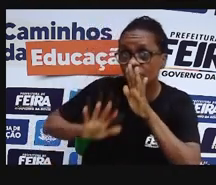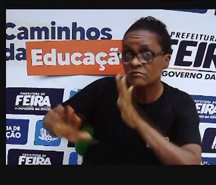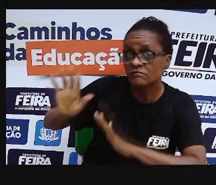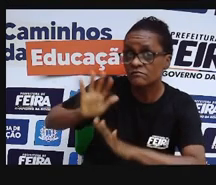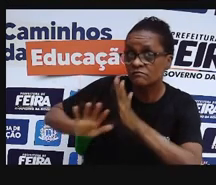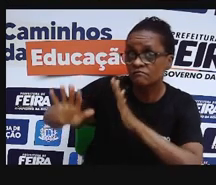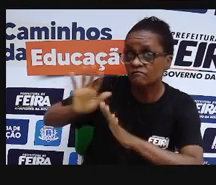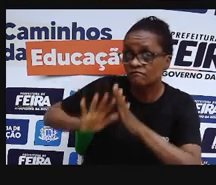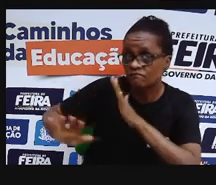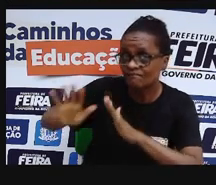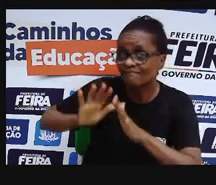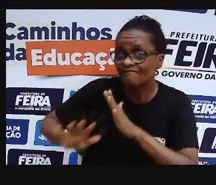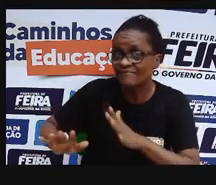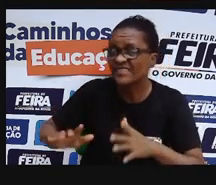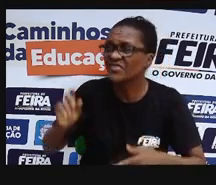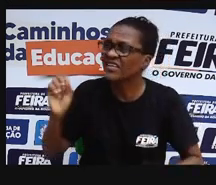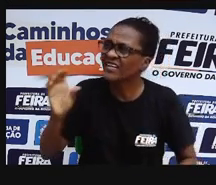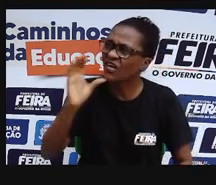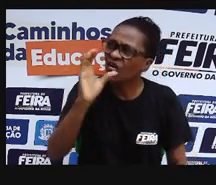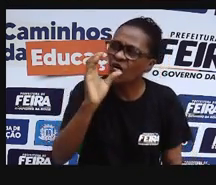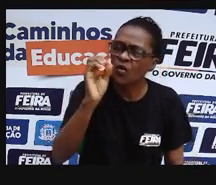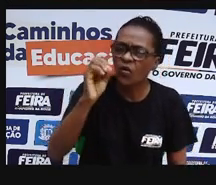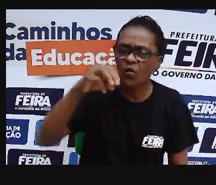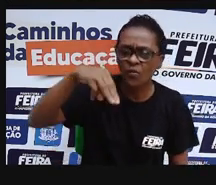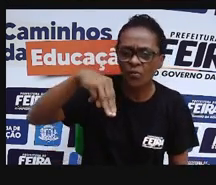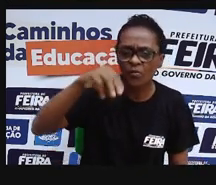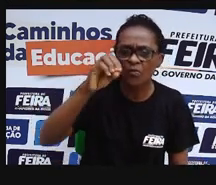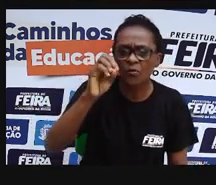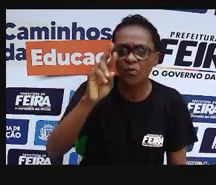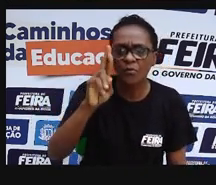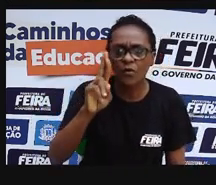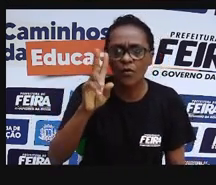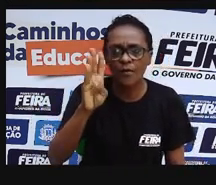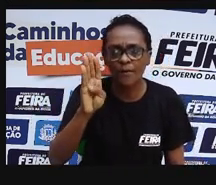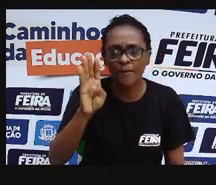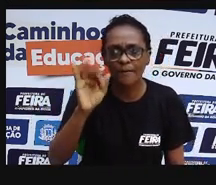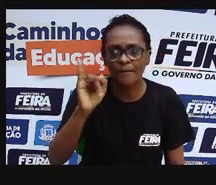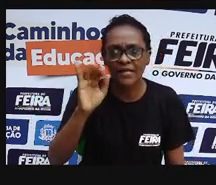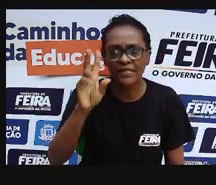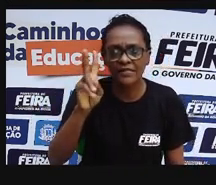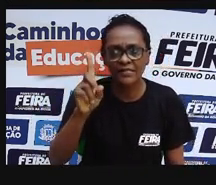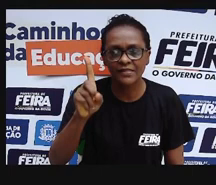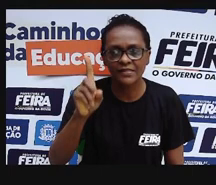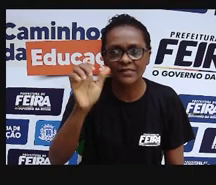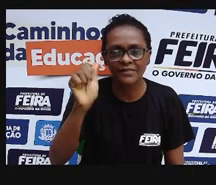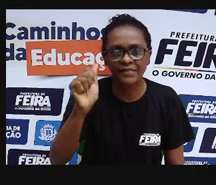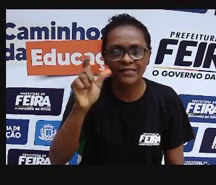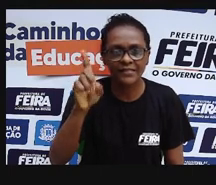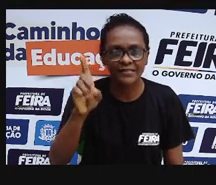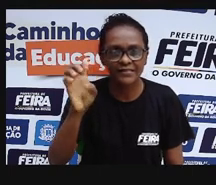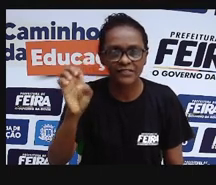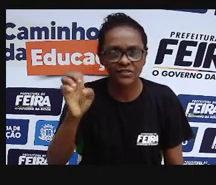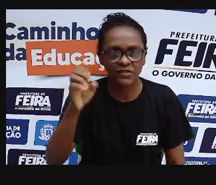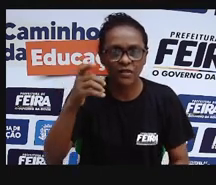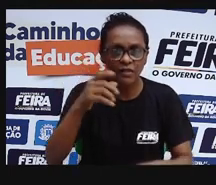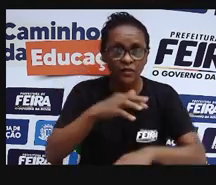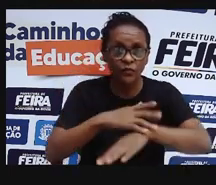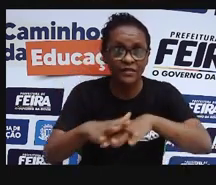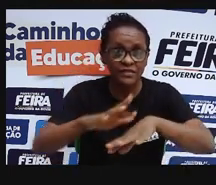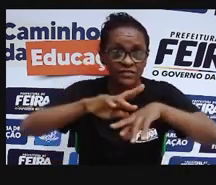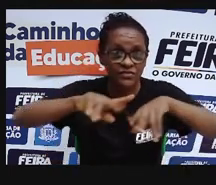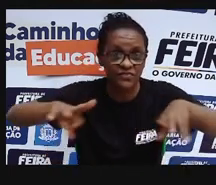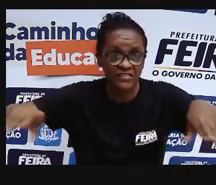comorbidades, o que é isso, comorbidades? São, por exemplo, doenças com hipertensão, diabetes,